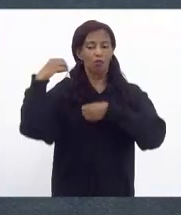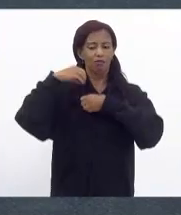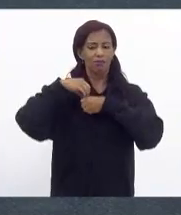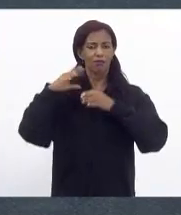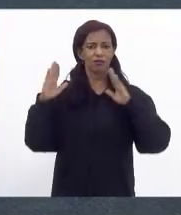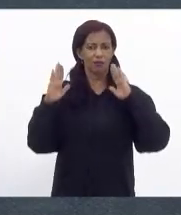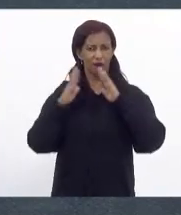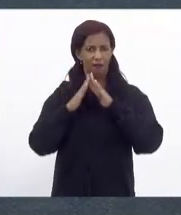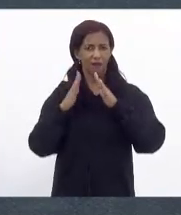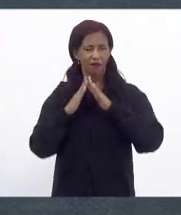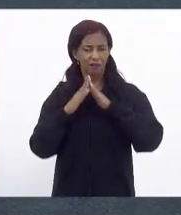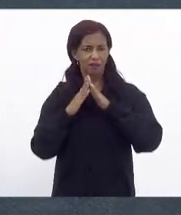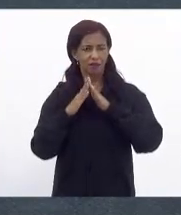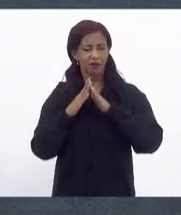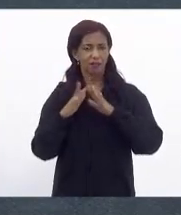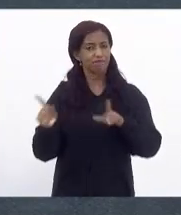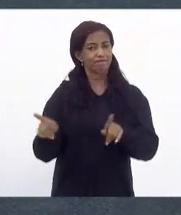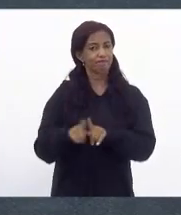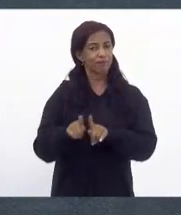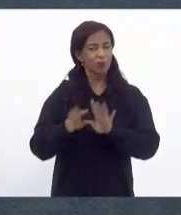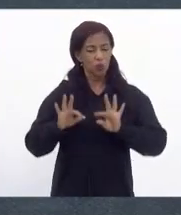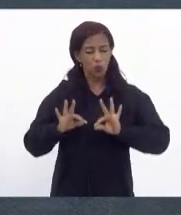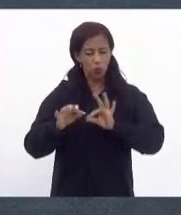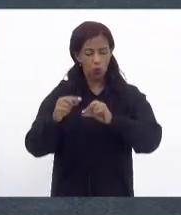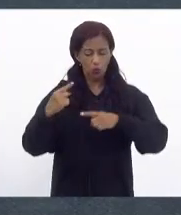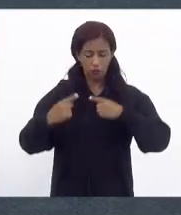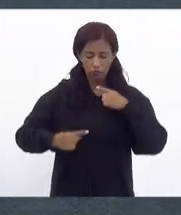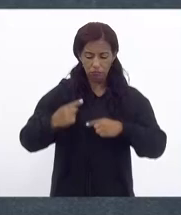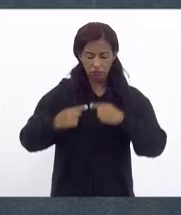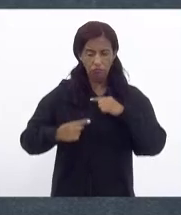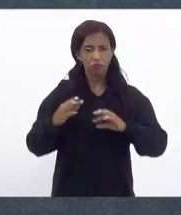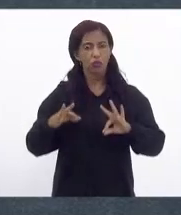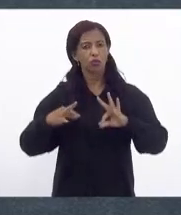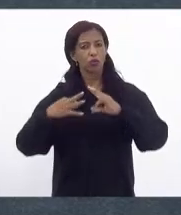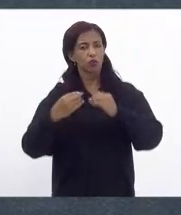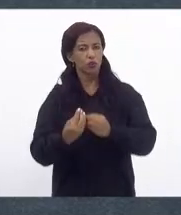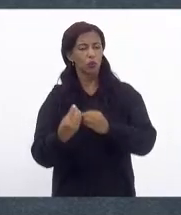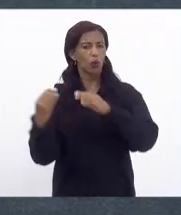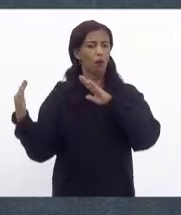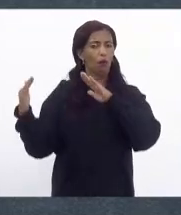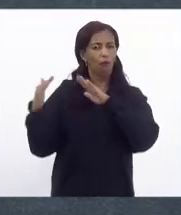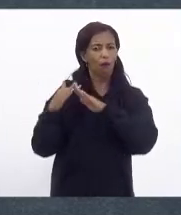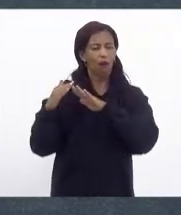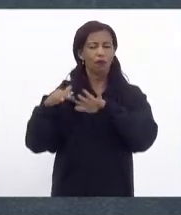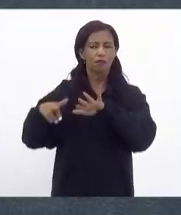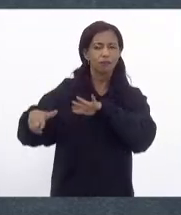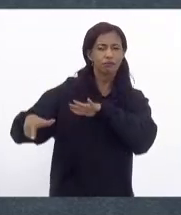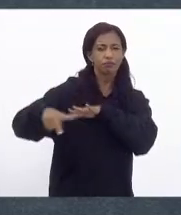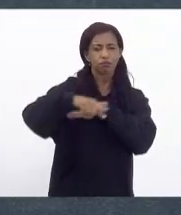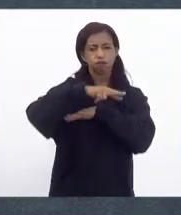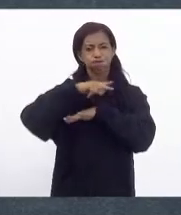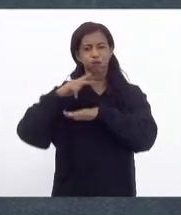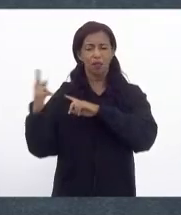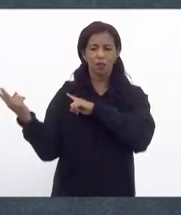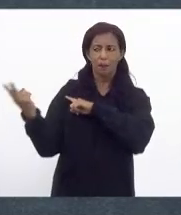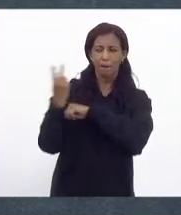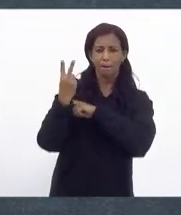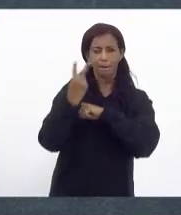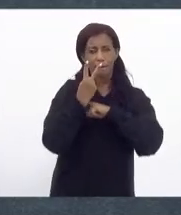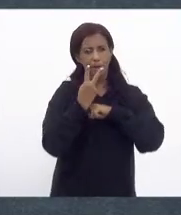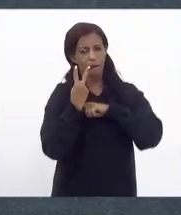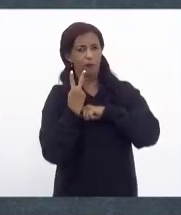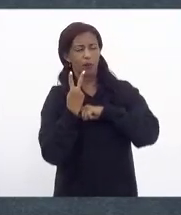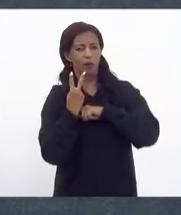própria moradia ou seja todo o debate sobre o lar ser inviolável o lar ser um lugar